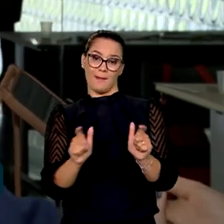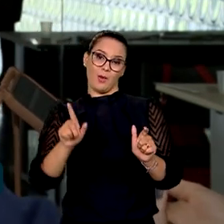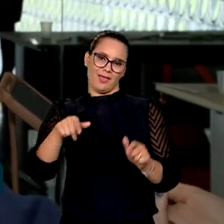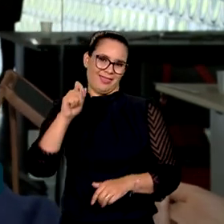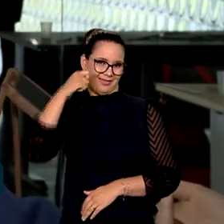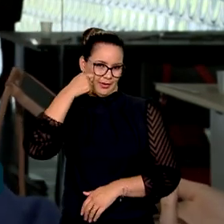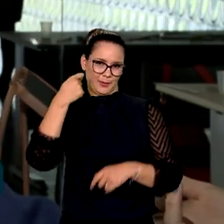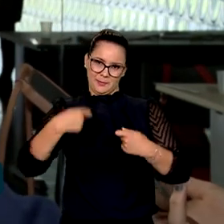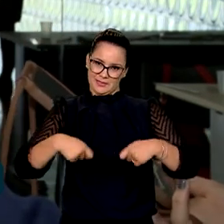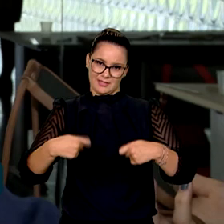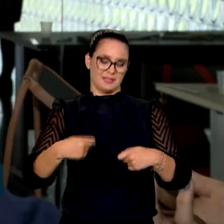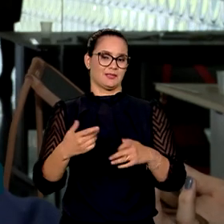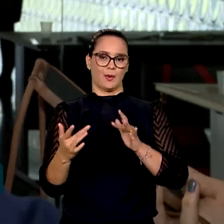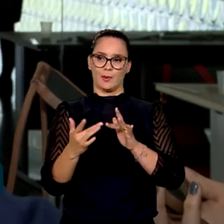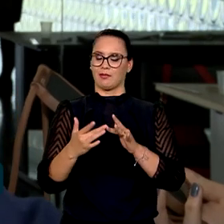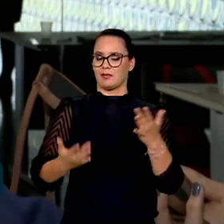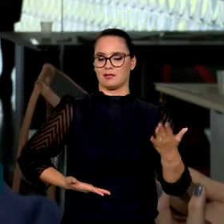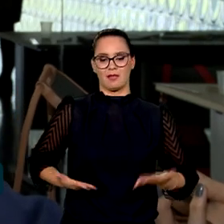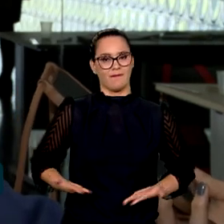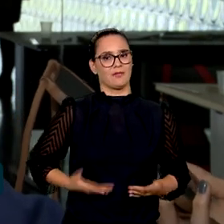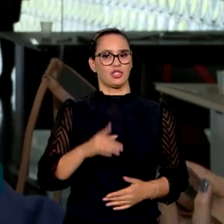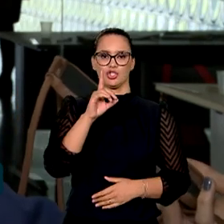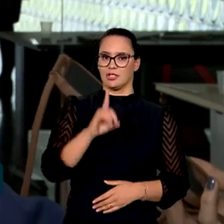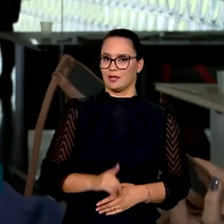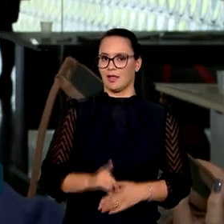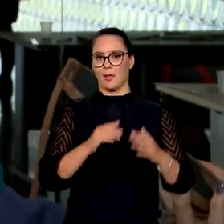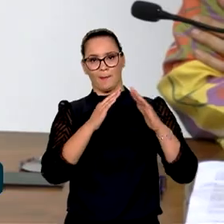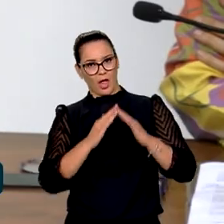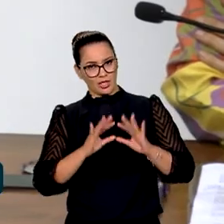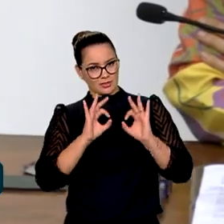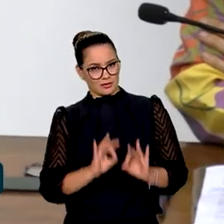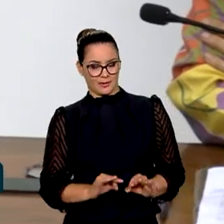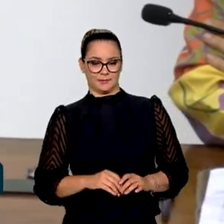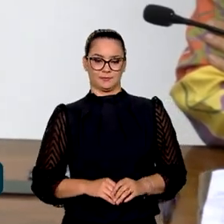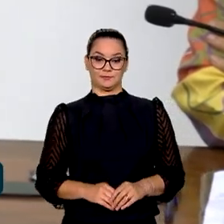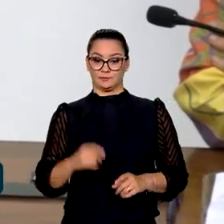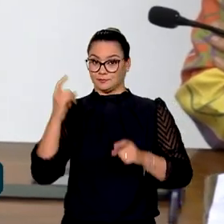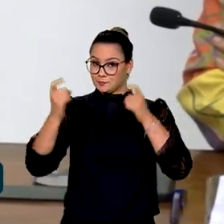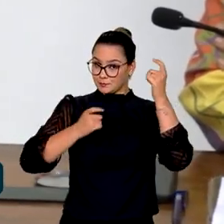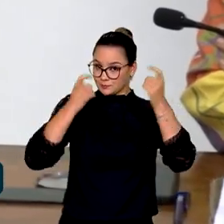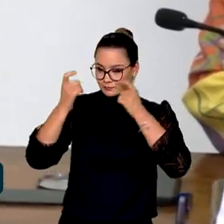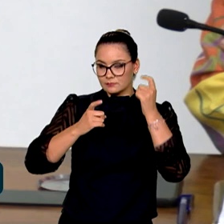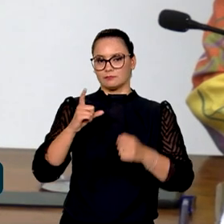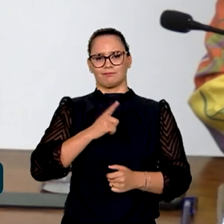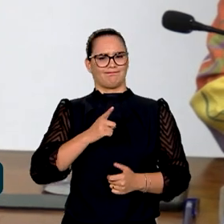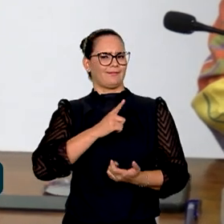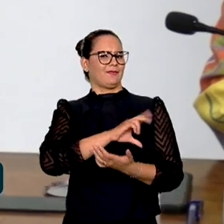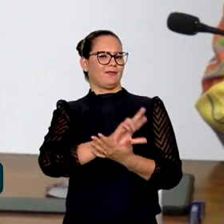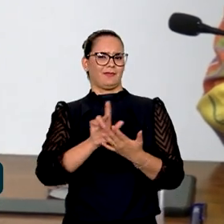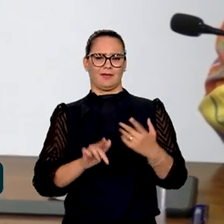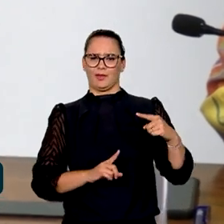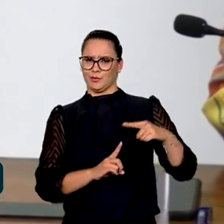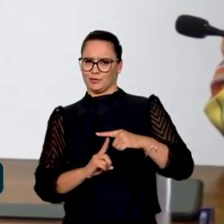negras, que precisam de acesso a serviço, de acesso a direitos, de acesso a moradia digna. Entre as preocupações estão os vários tipos